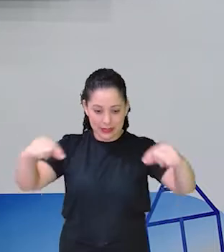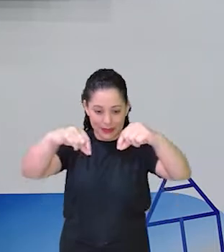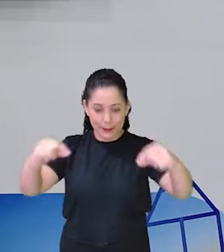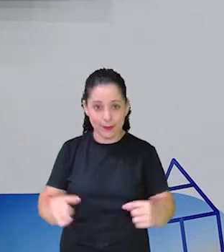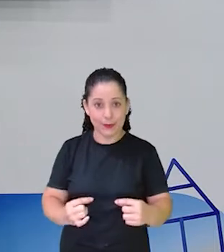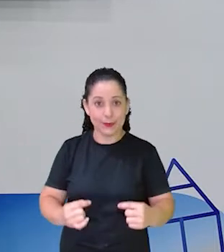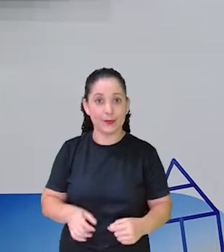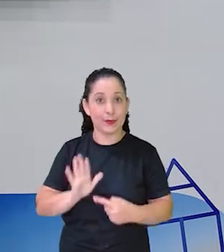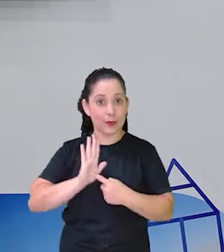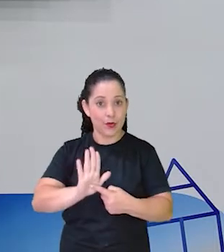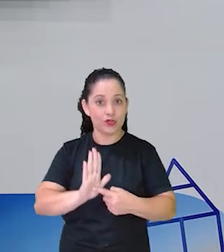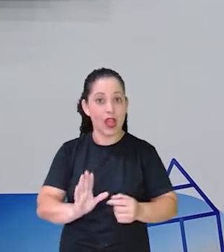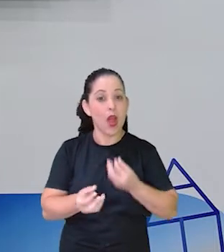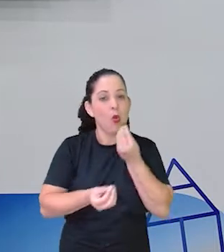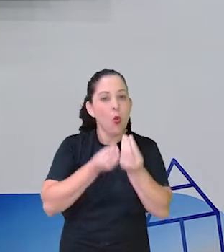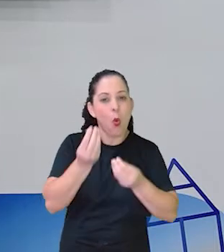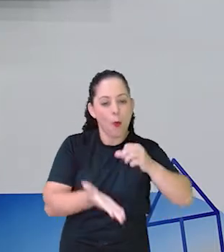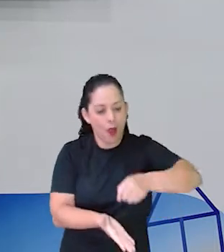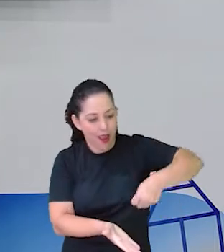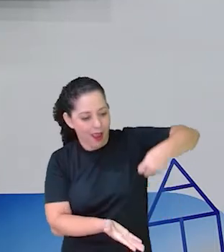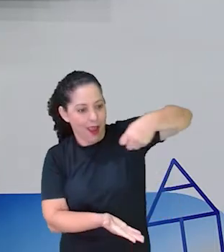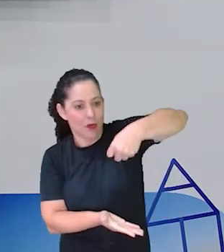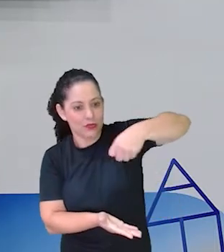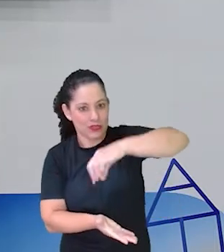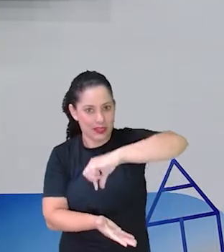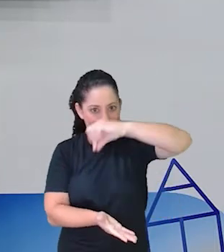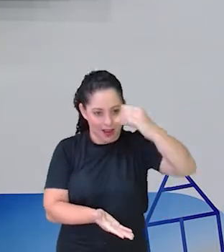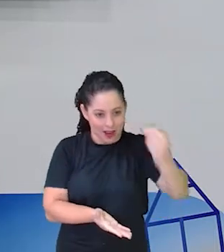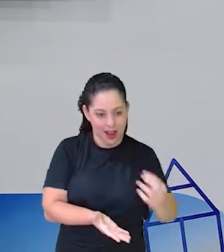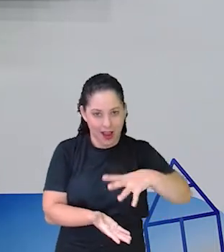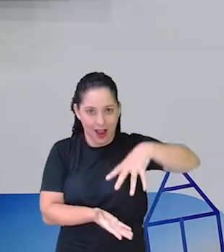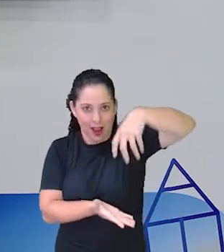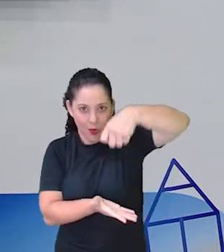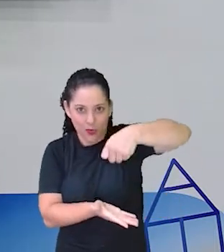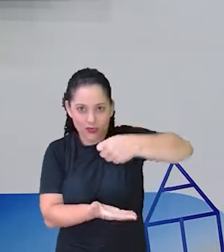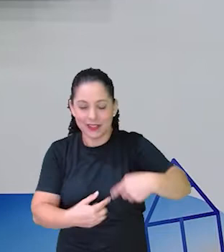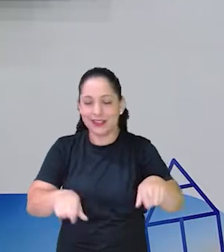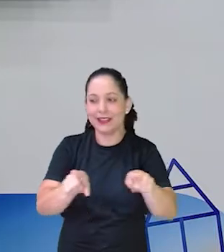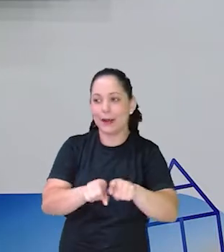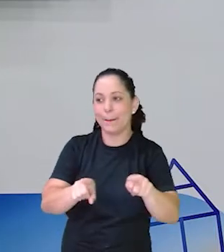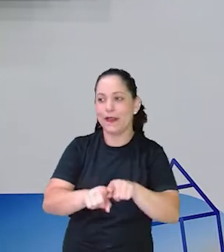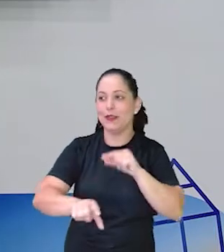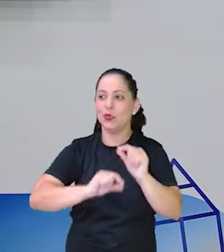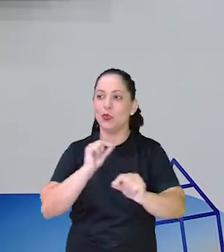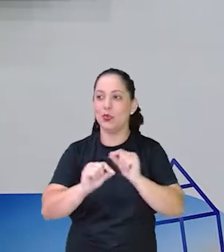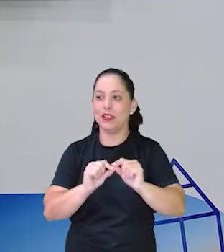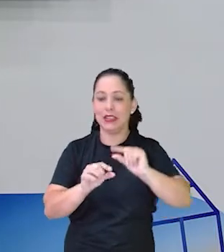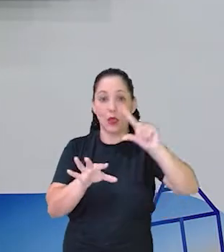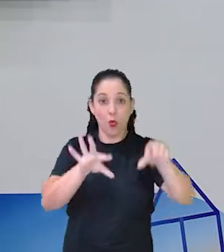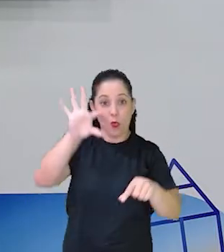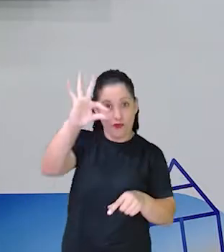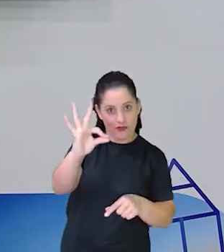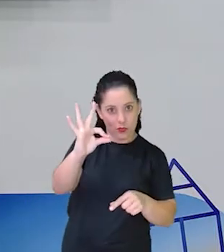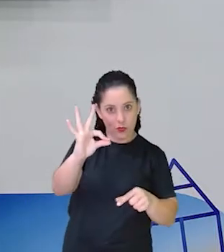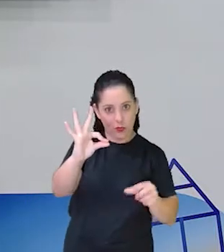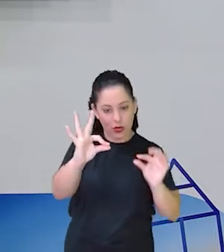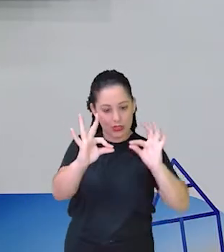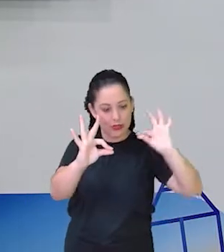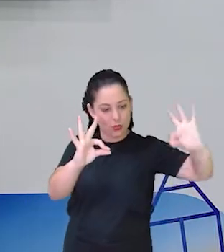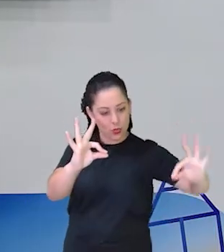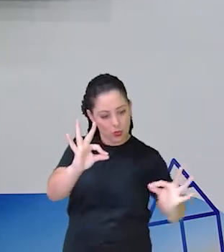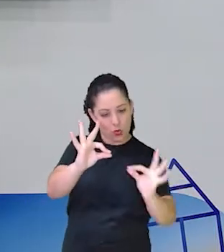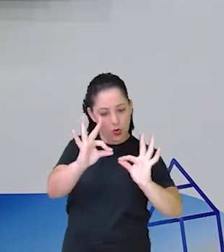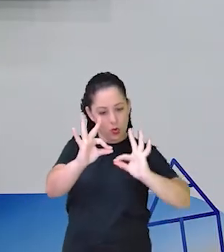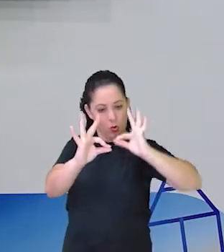ser A alça Da cestinha E eu já fiz Um furo Onde eu vou Colocar um pedacinho De cordão Ok?